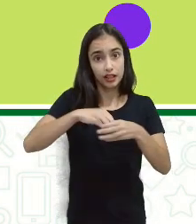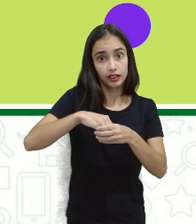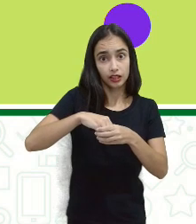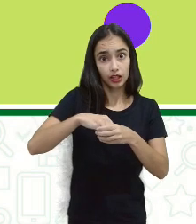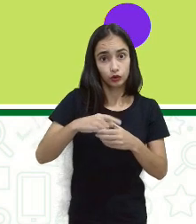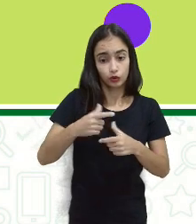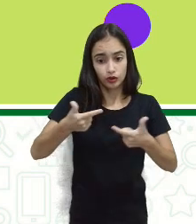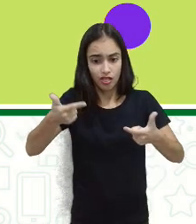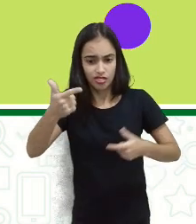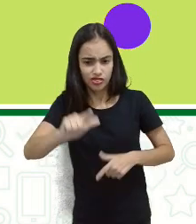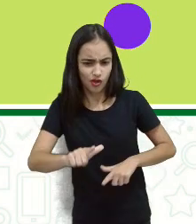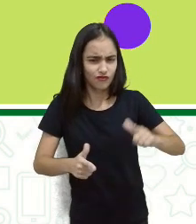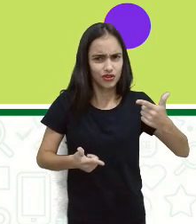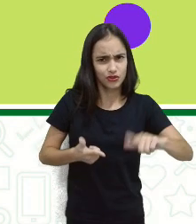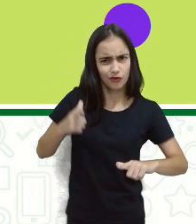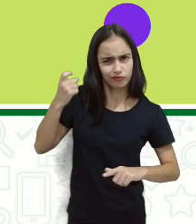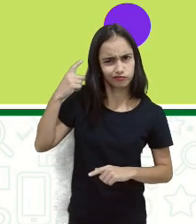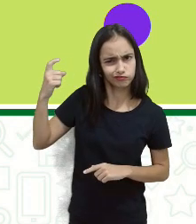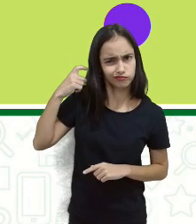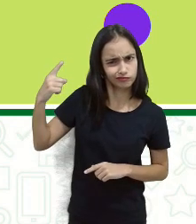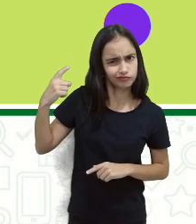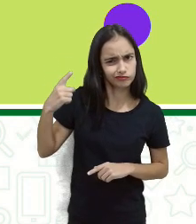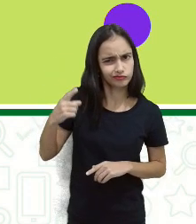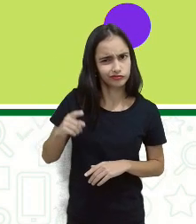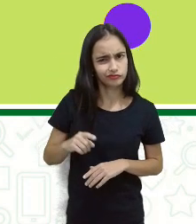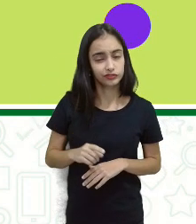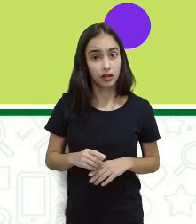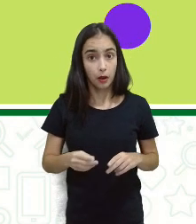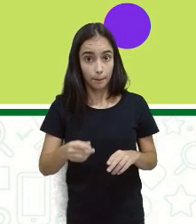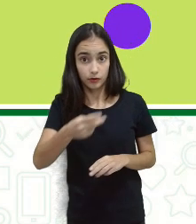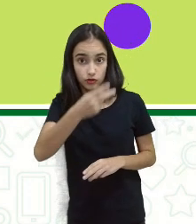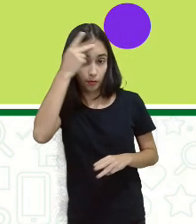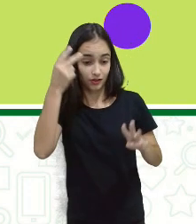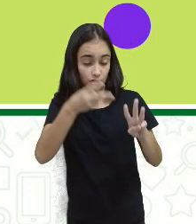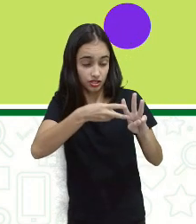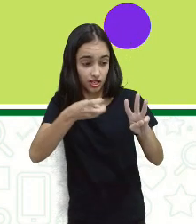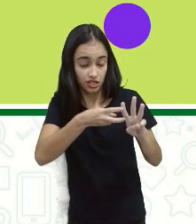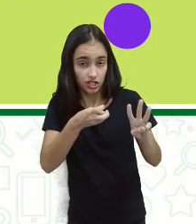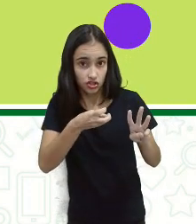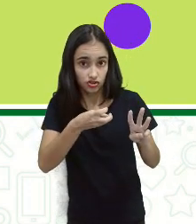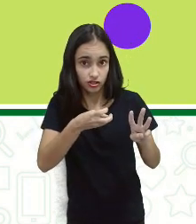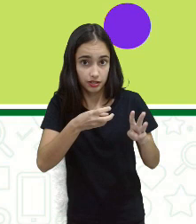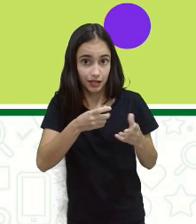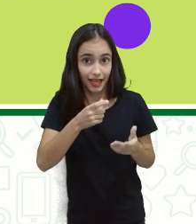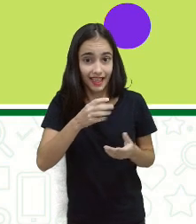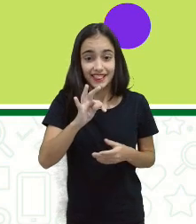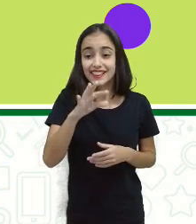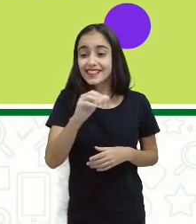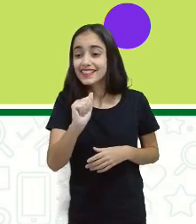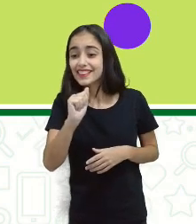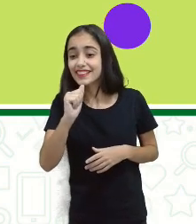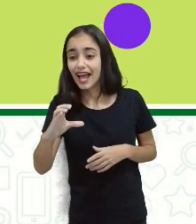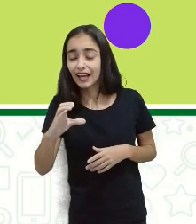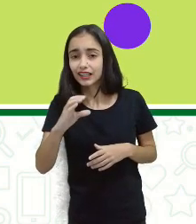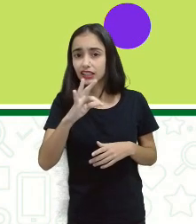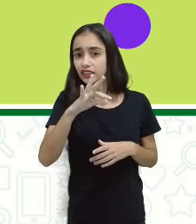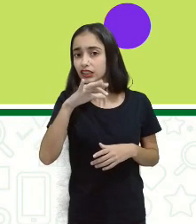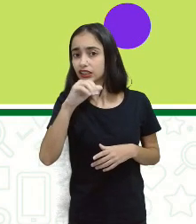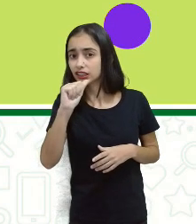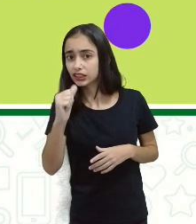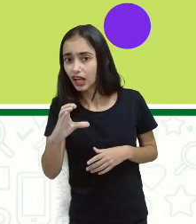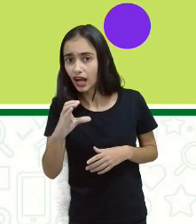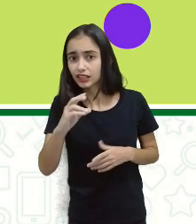índios tupis, vocês sabiam que o tac, tac, tac, significa dar estalo, bater,